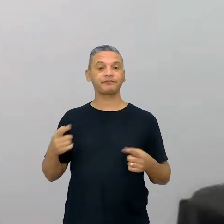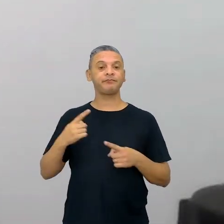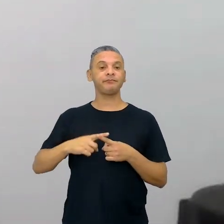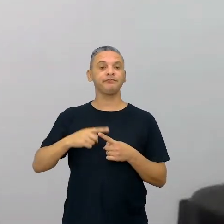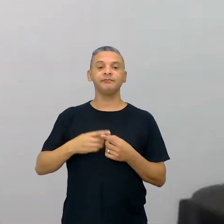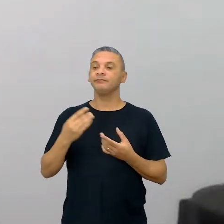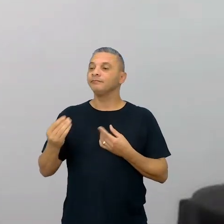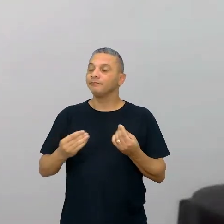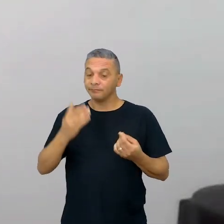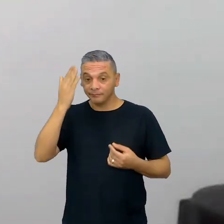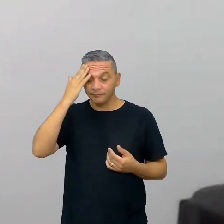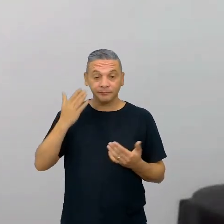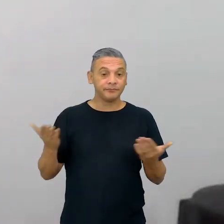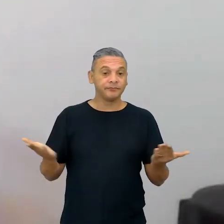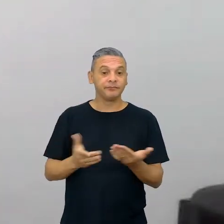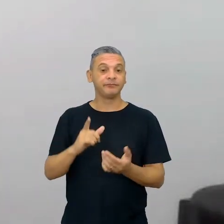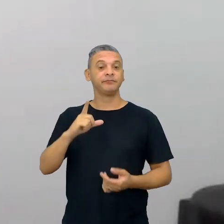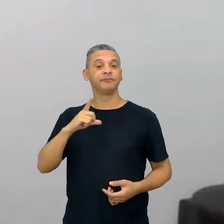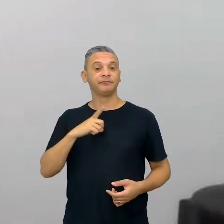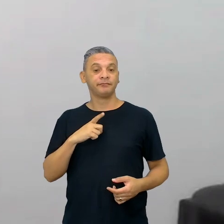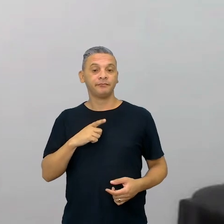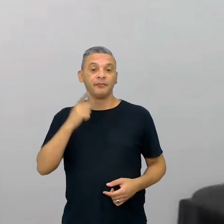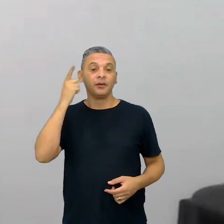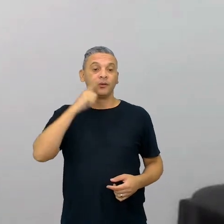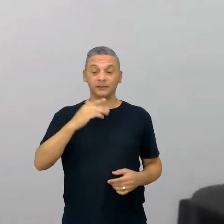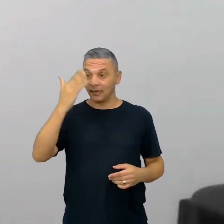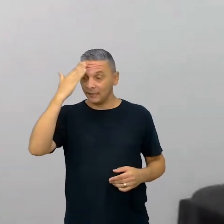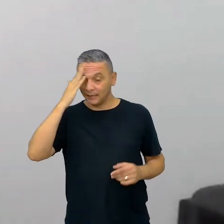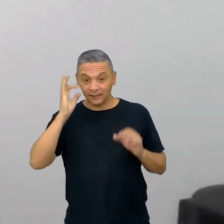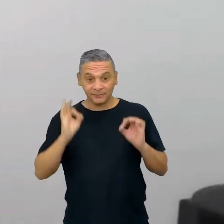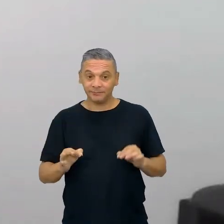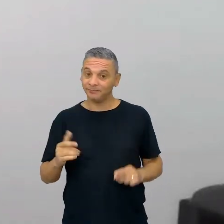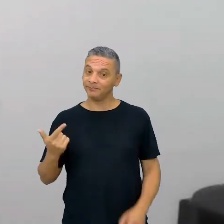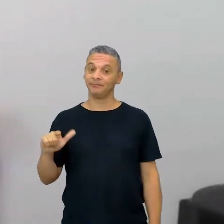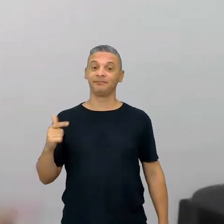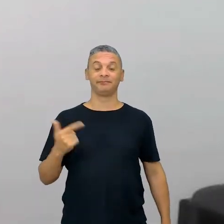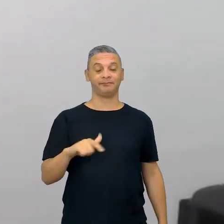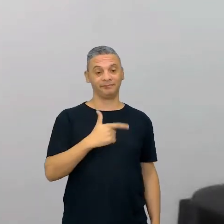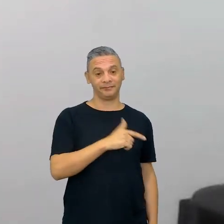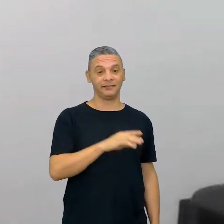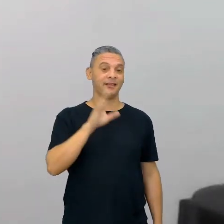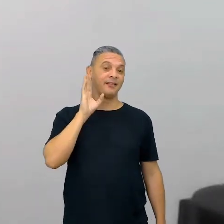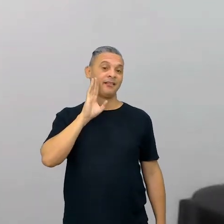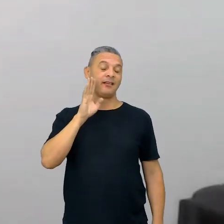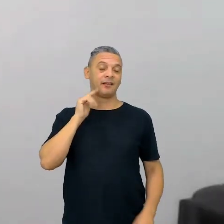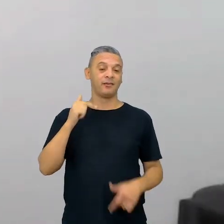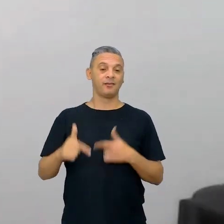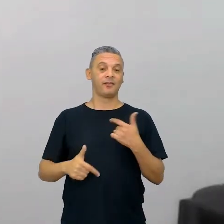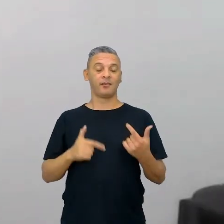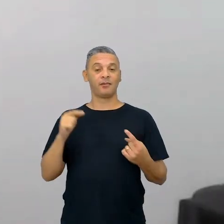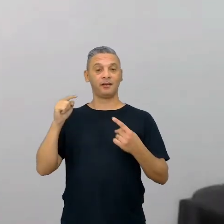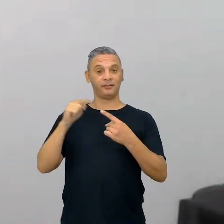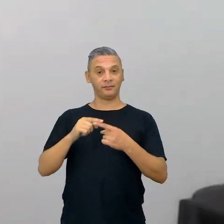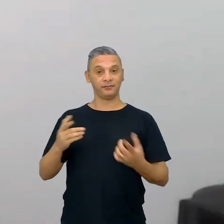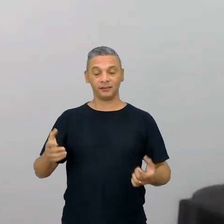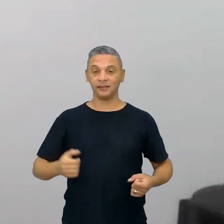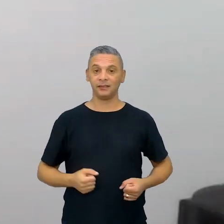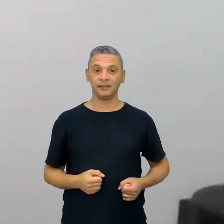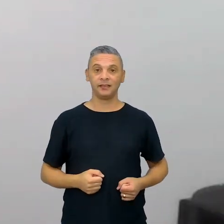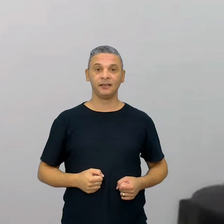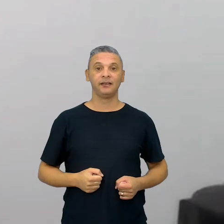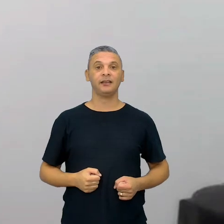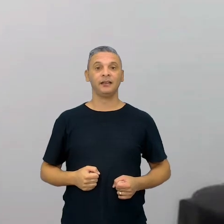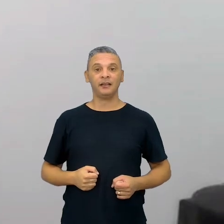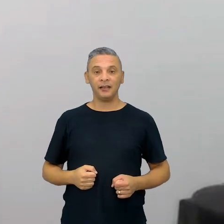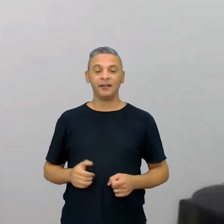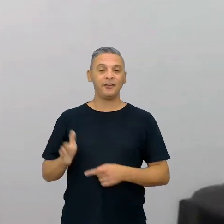tão óbvio que se sabe hoje, que eles não conseguem entender que não se sabia depois, é legal fazer esse trabalho com eles, então, trazer alguns